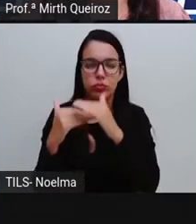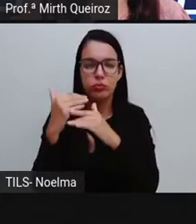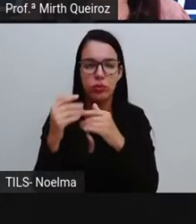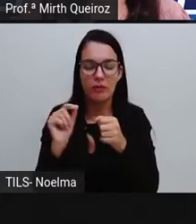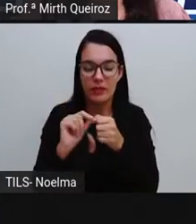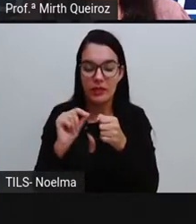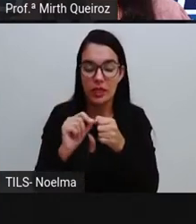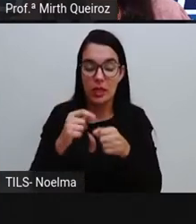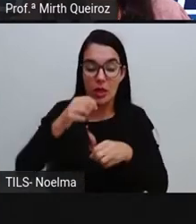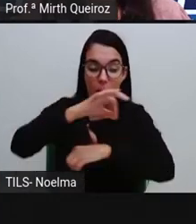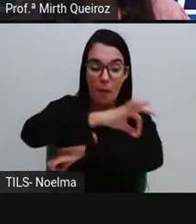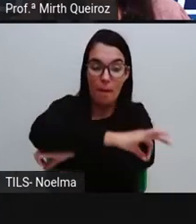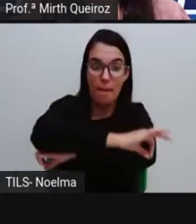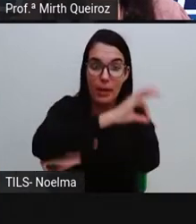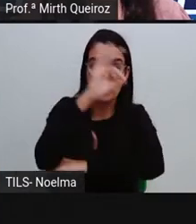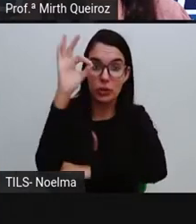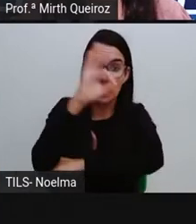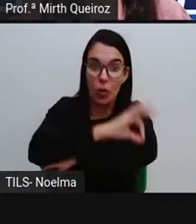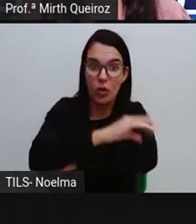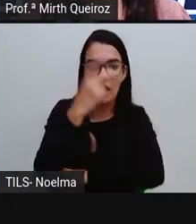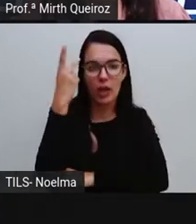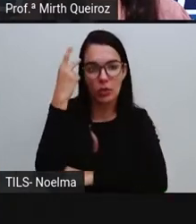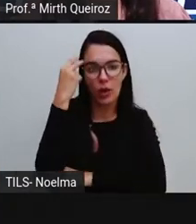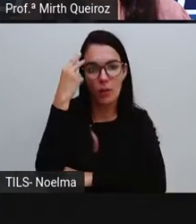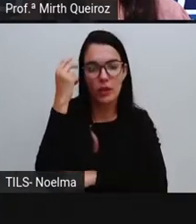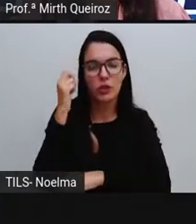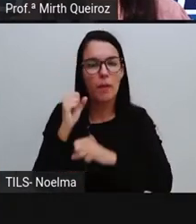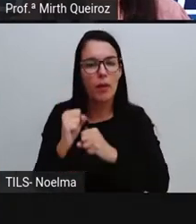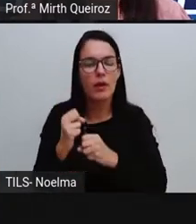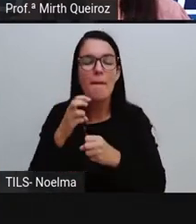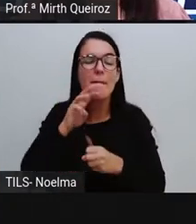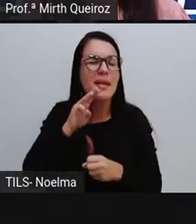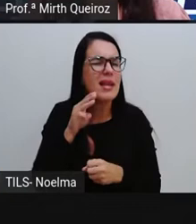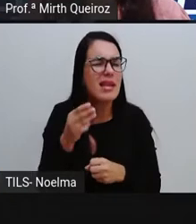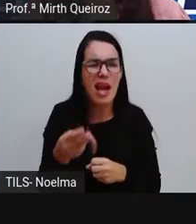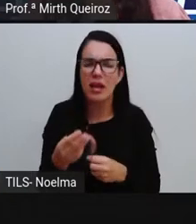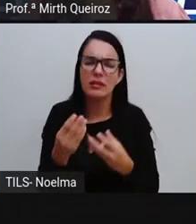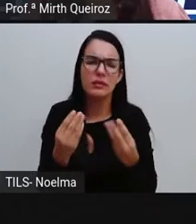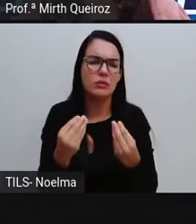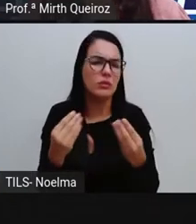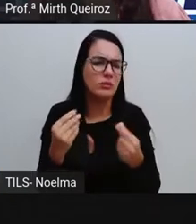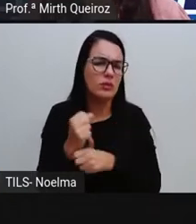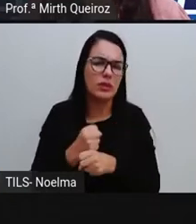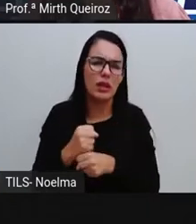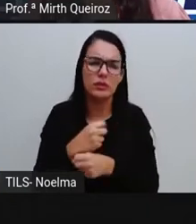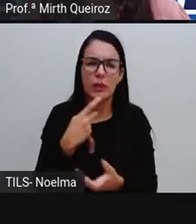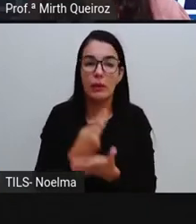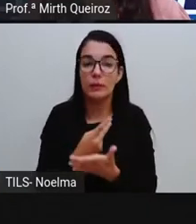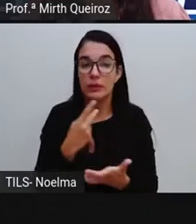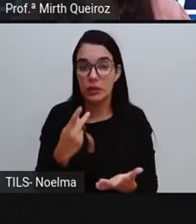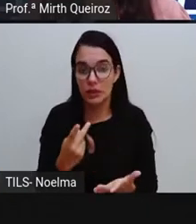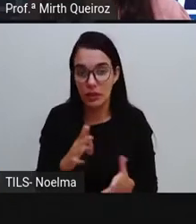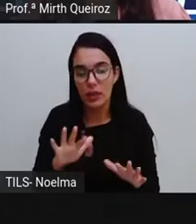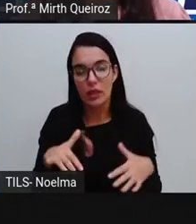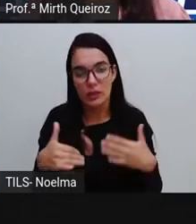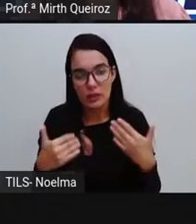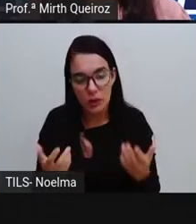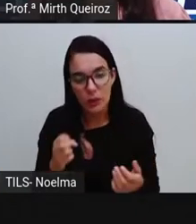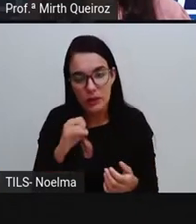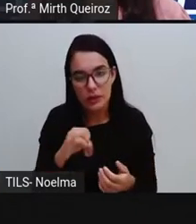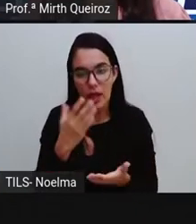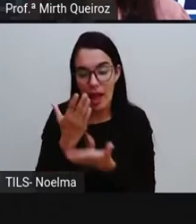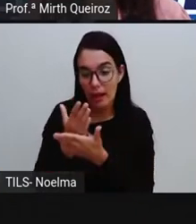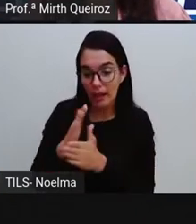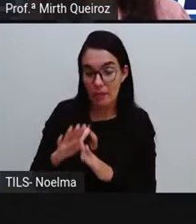do petróleo, que acontece naturalmente, leva-se milhares de anos para acontecer. Então, se a gente